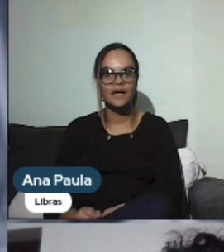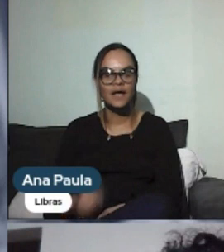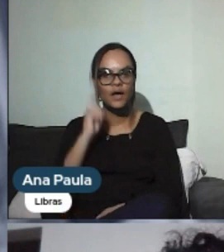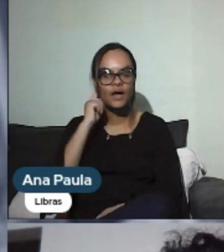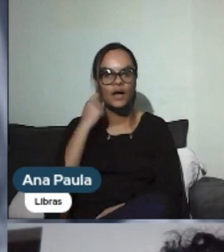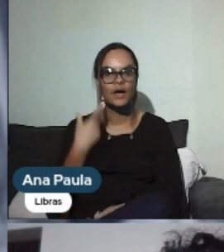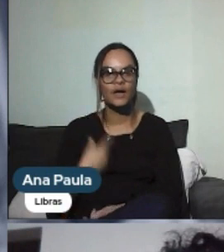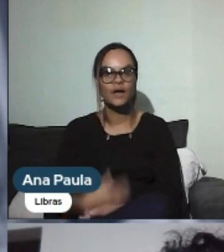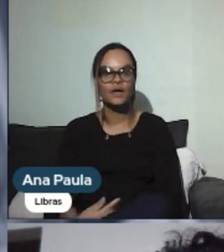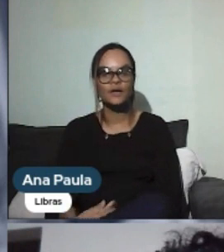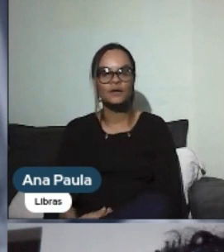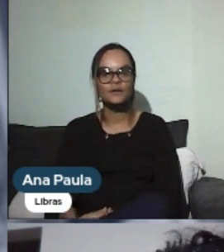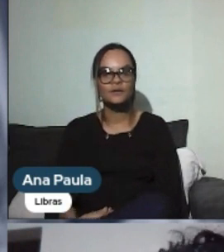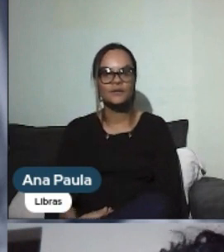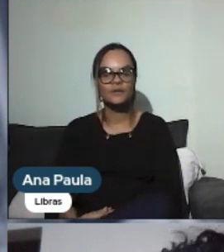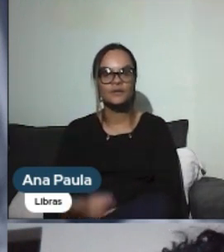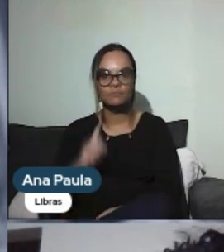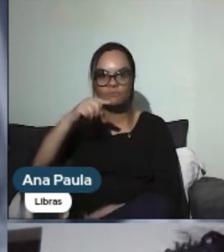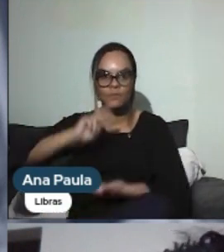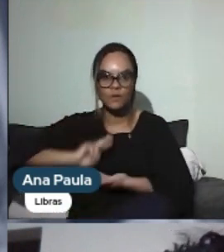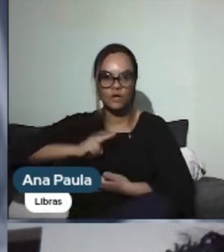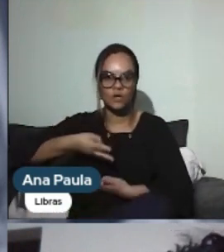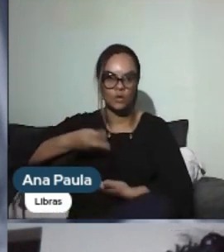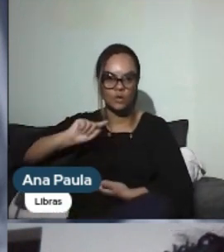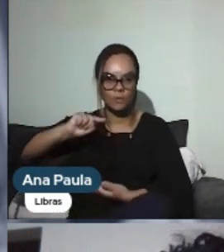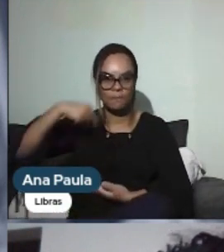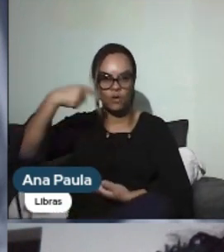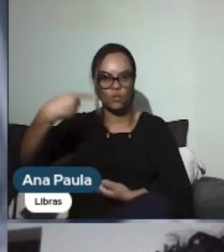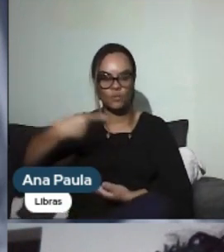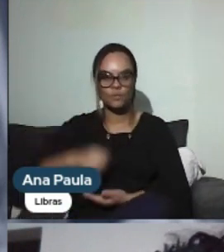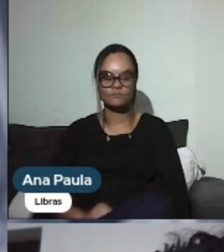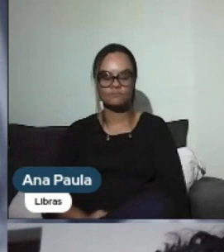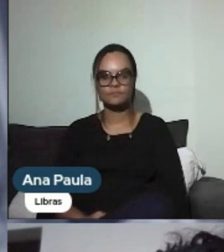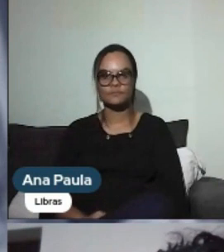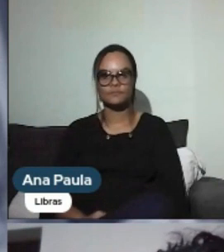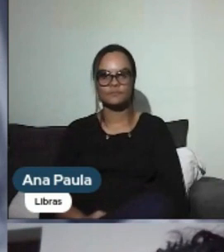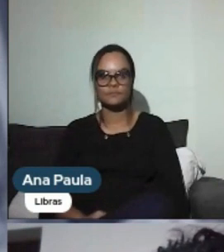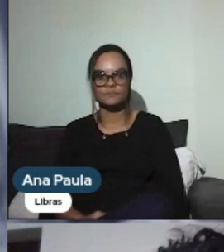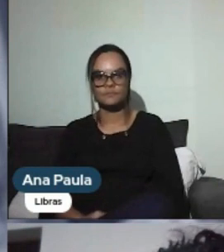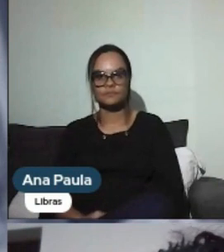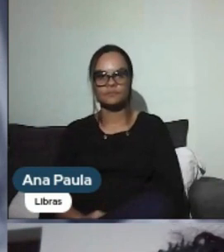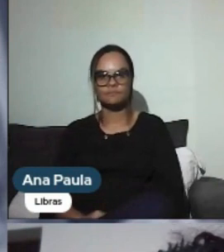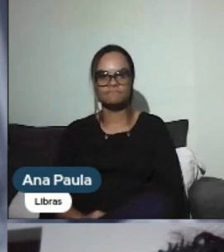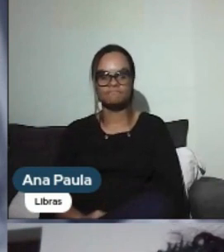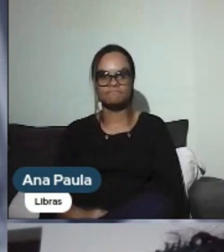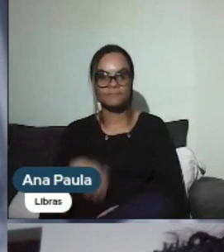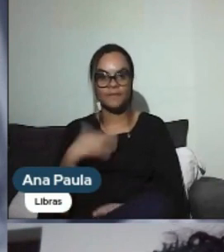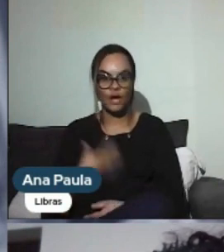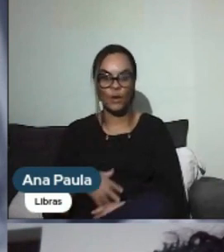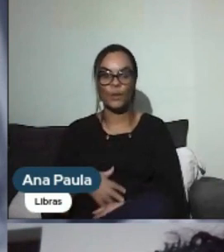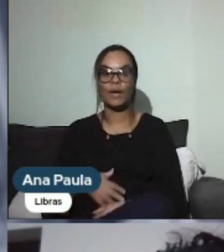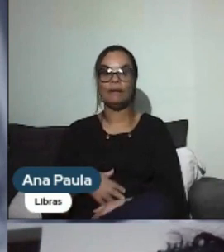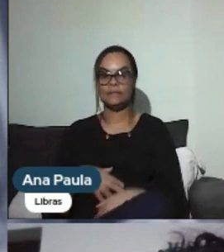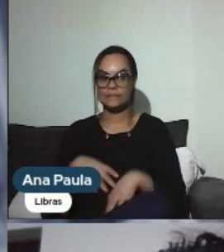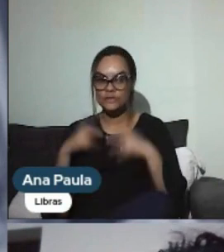Pós-transplante, há um período aí de muito resguardo, né? E hoje,